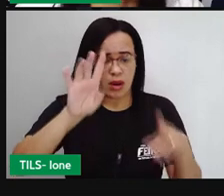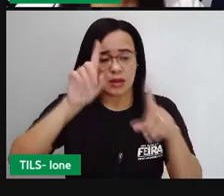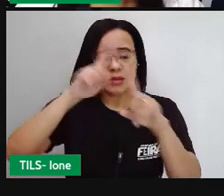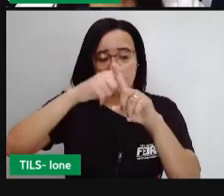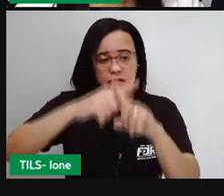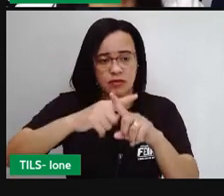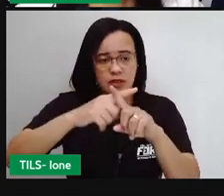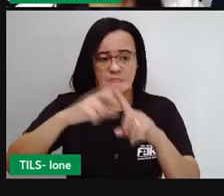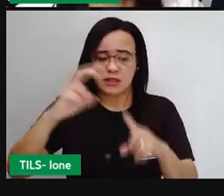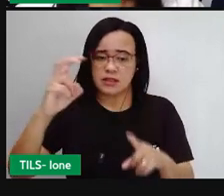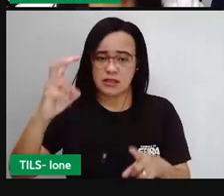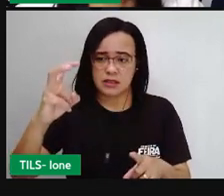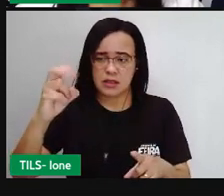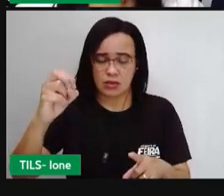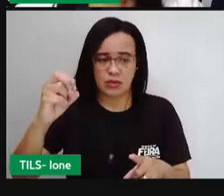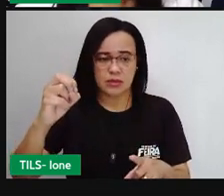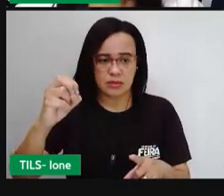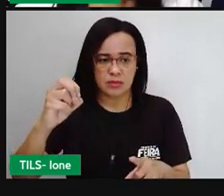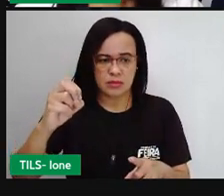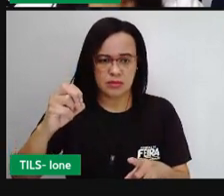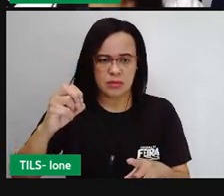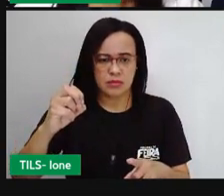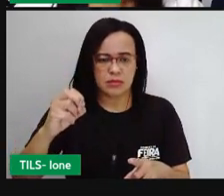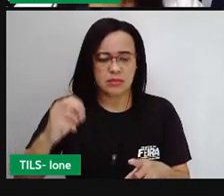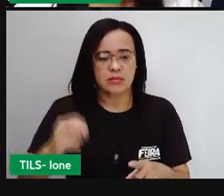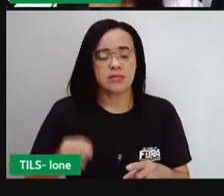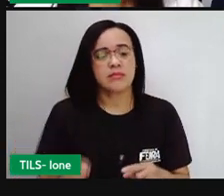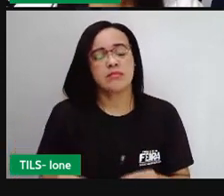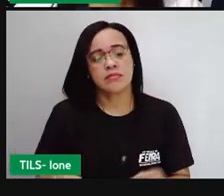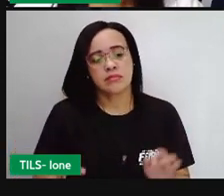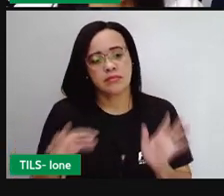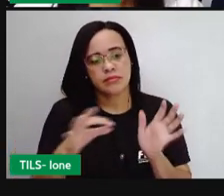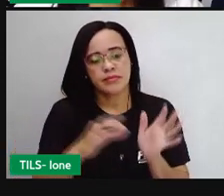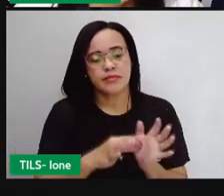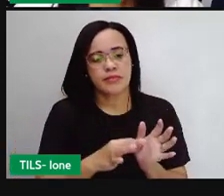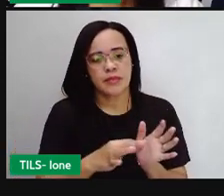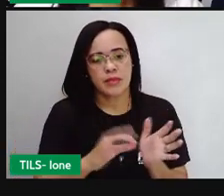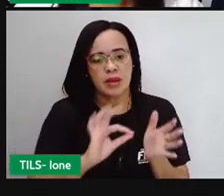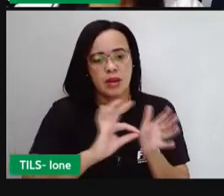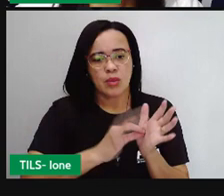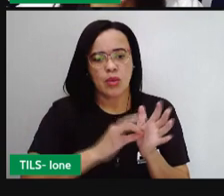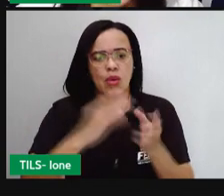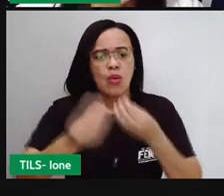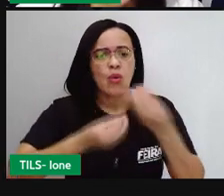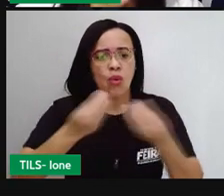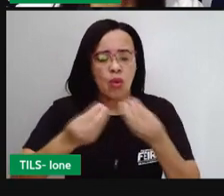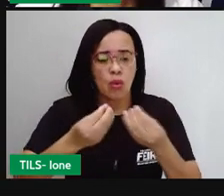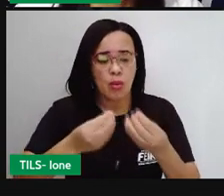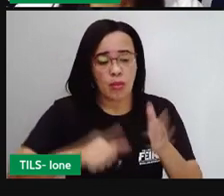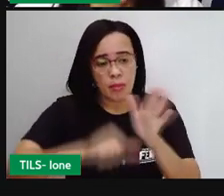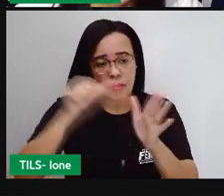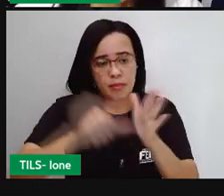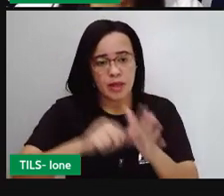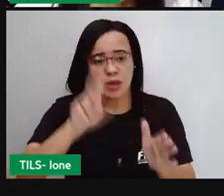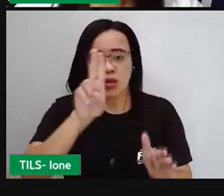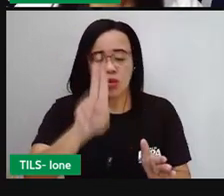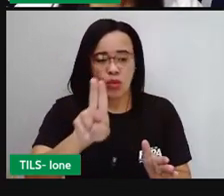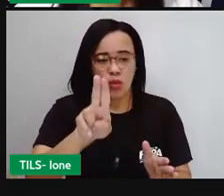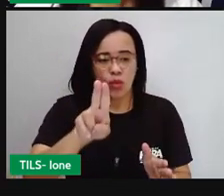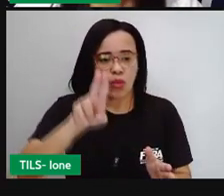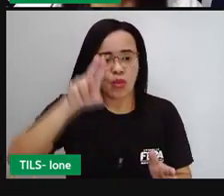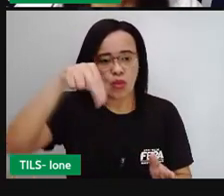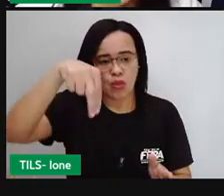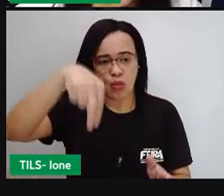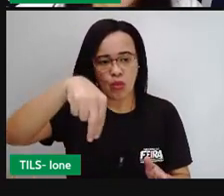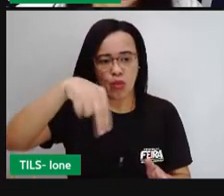Como é que eu começo essa multiplicação? Primeiro, eu começo multiplicando a unidade. Então, eu vou multiplicar o 4, tanto pelo zero,